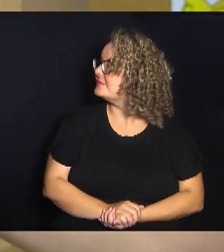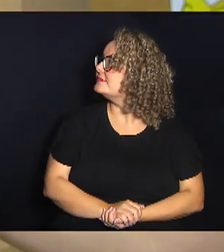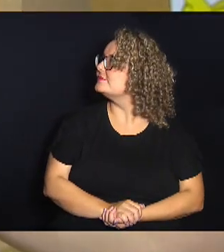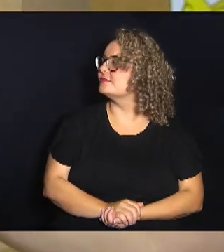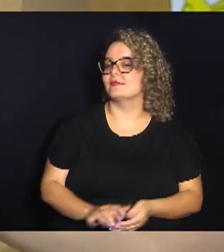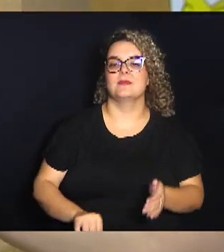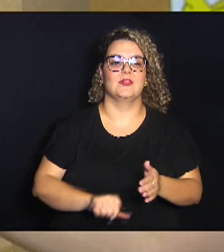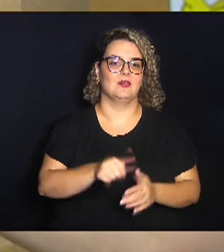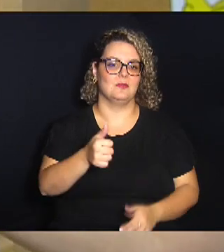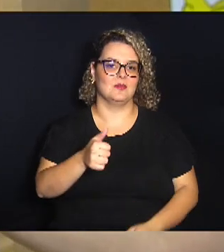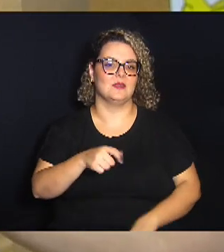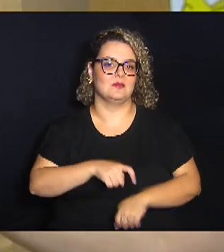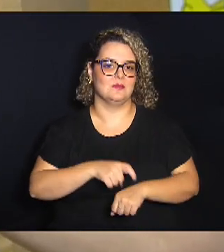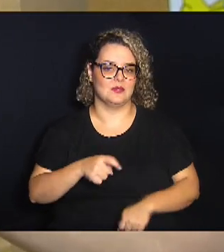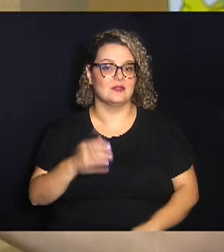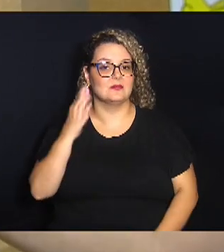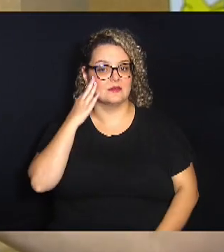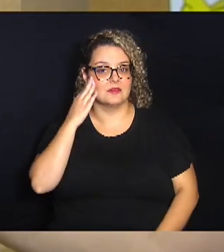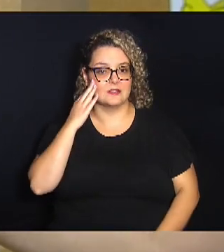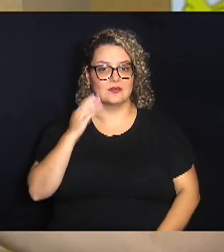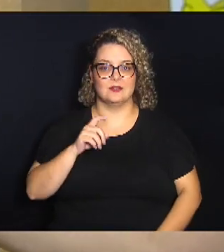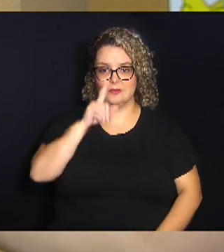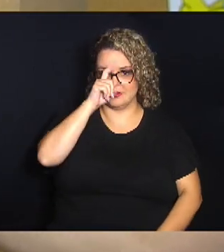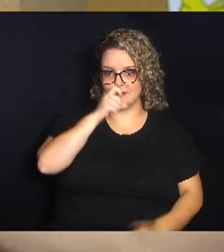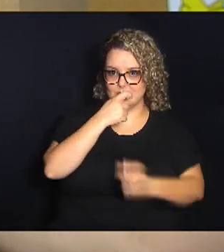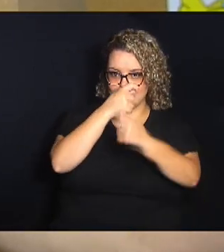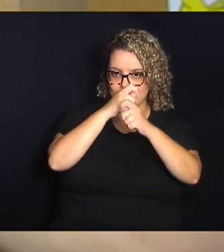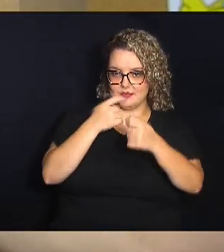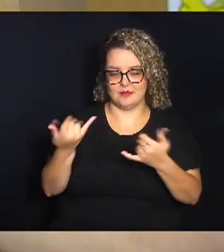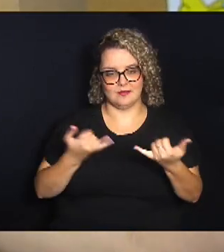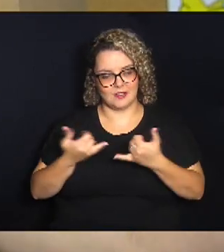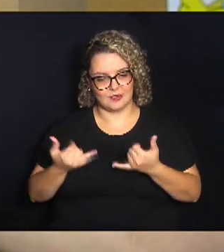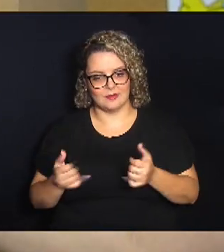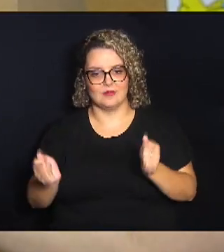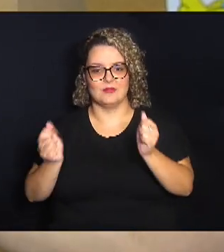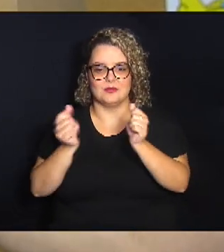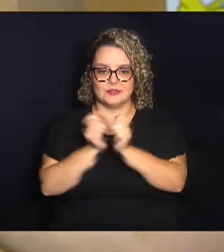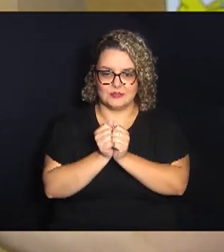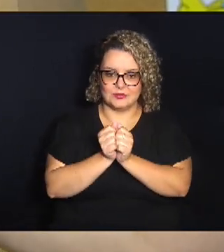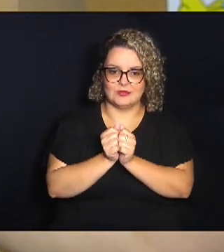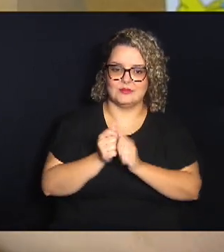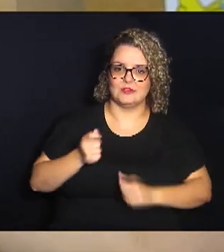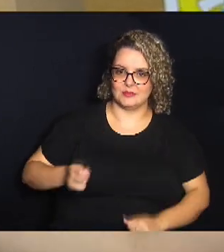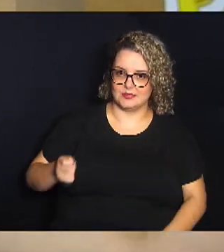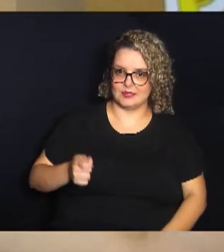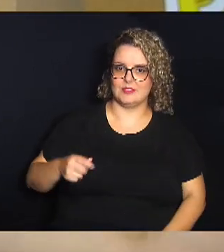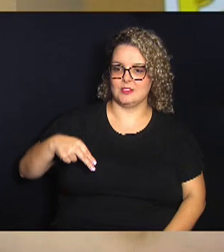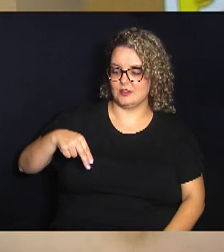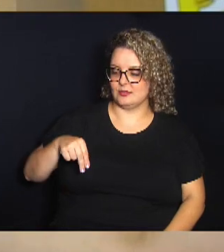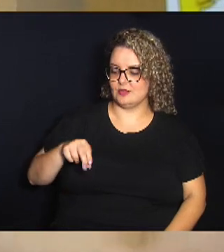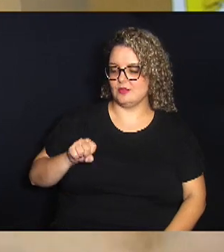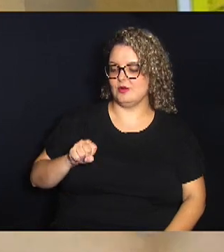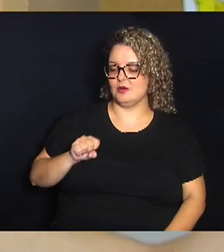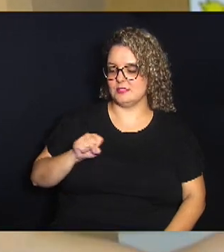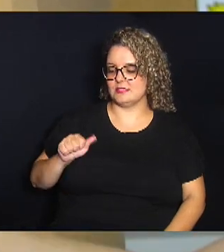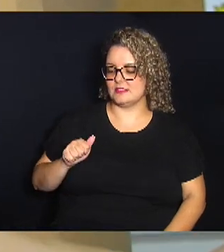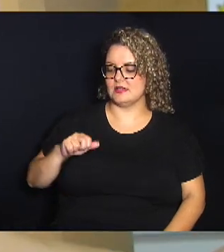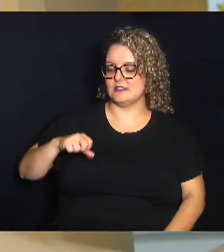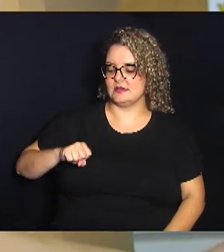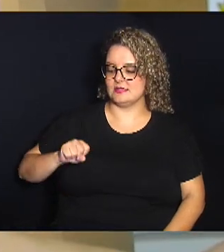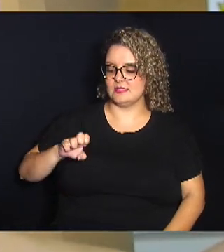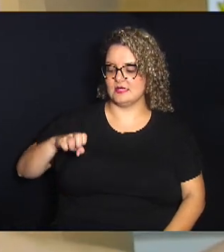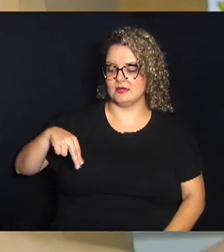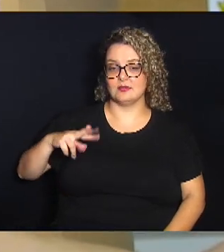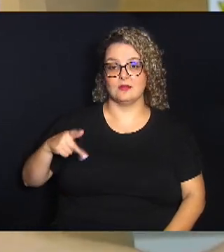ficou sabendo, né, que o pessoal do Hospital da PUC nos trouxe juntamente com a Associação Nossa Senhora da Esperança, eu não tinha muito